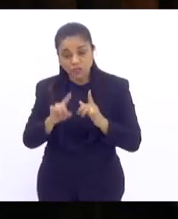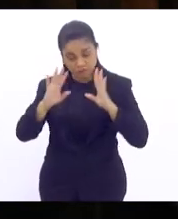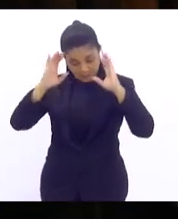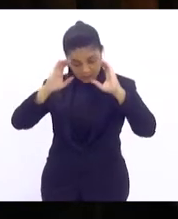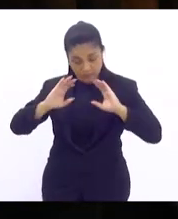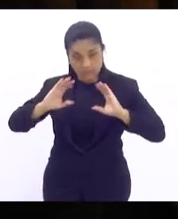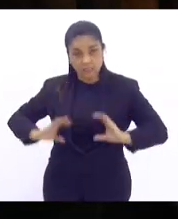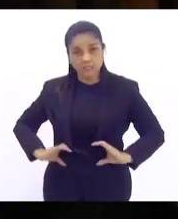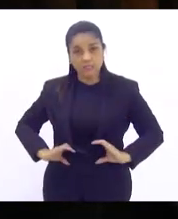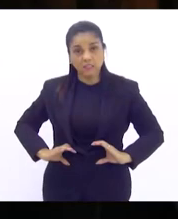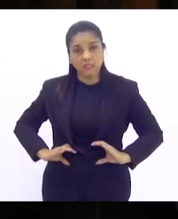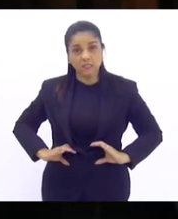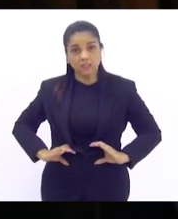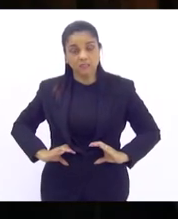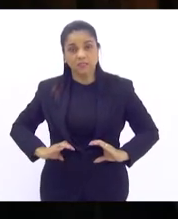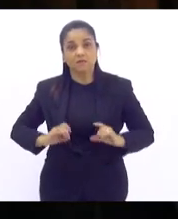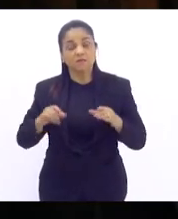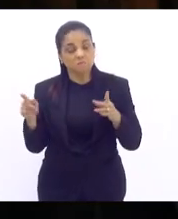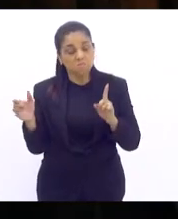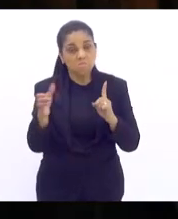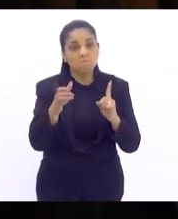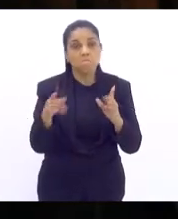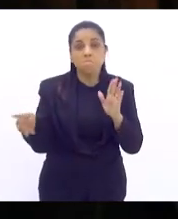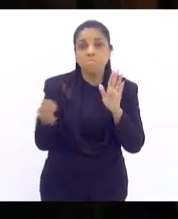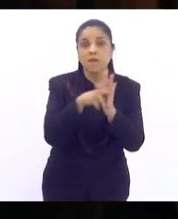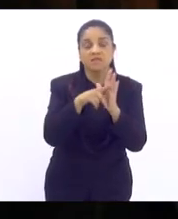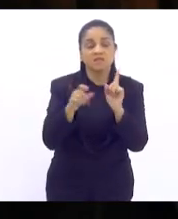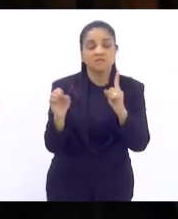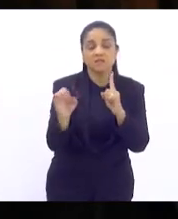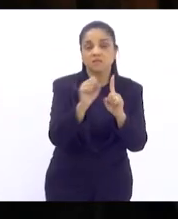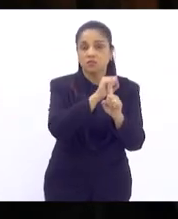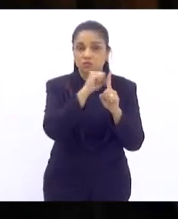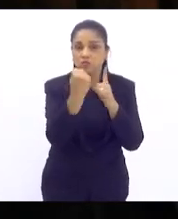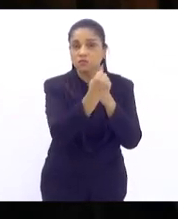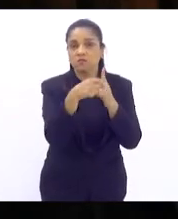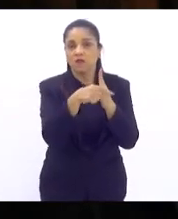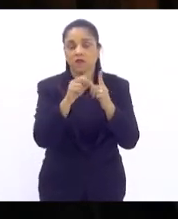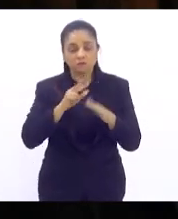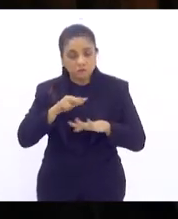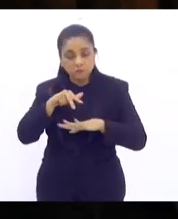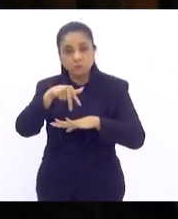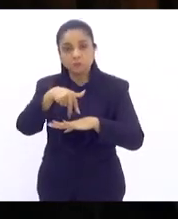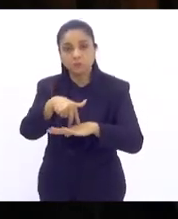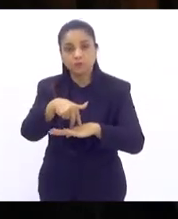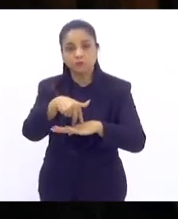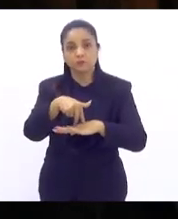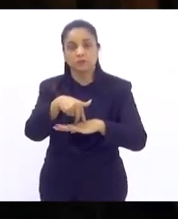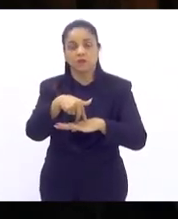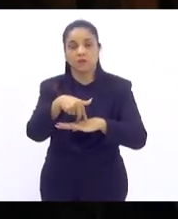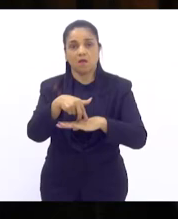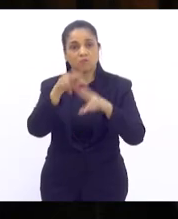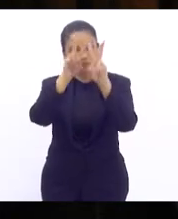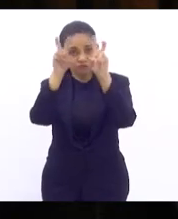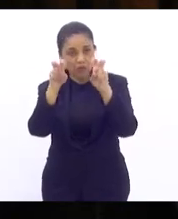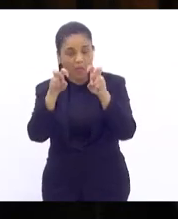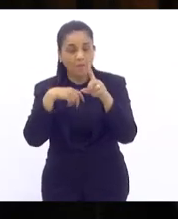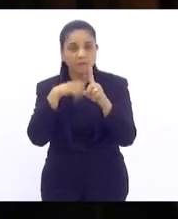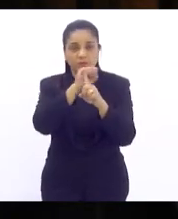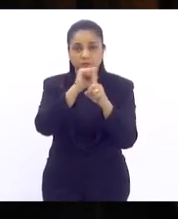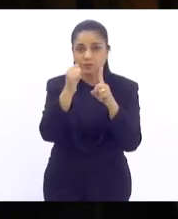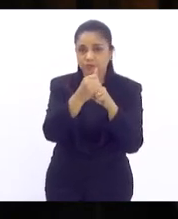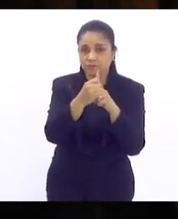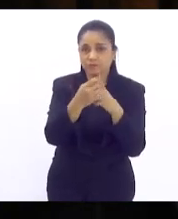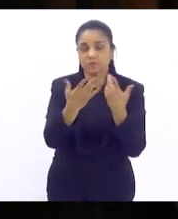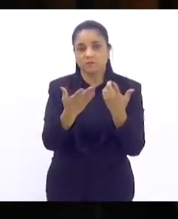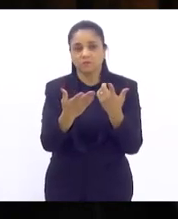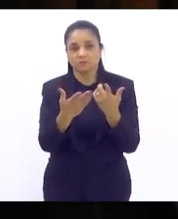do direito a pertencer à sociedade e conseguir se posicionar frente aos temas, as questões sociais e ter de